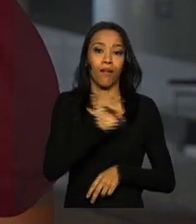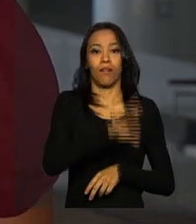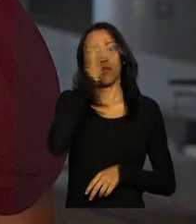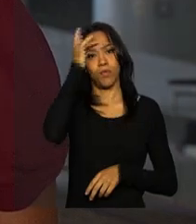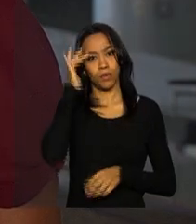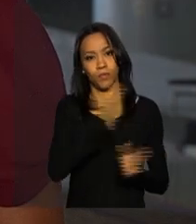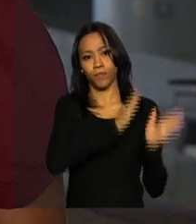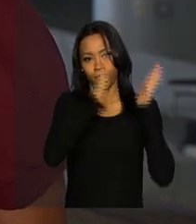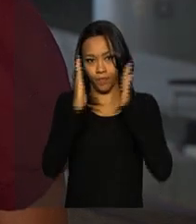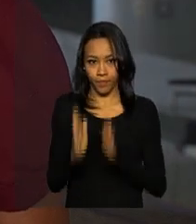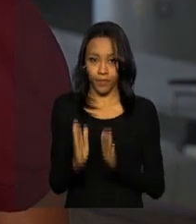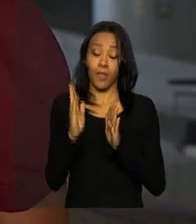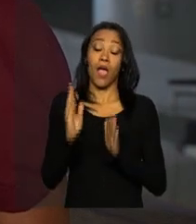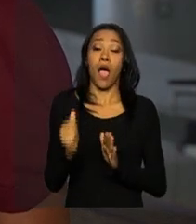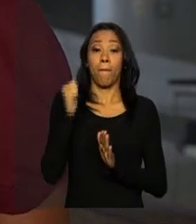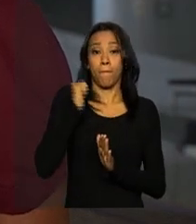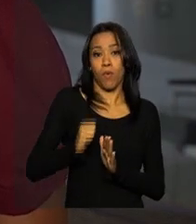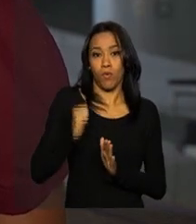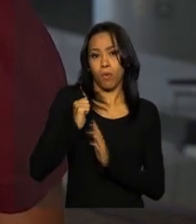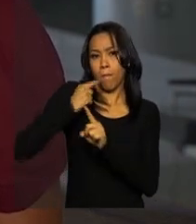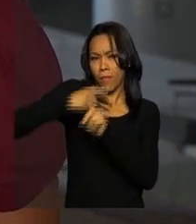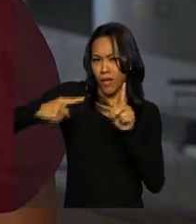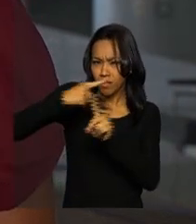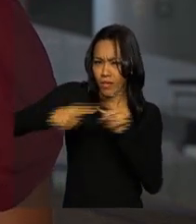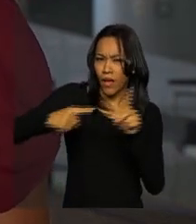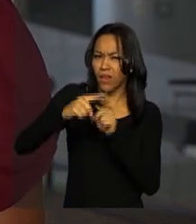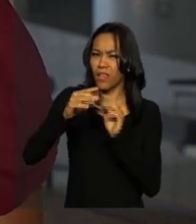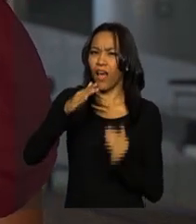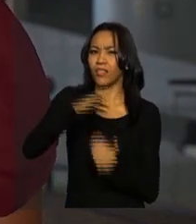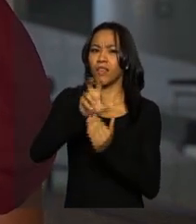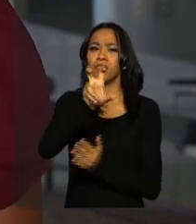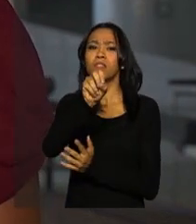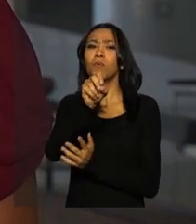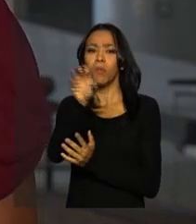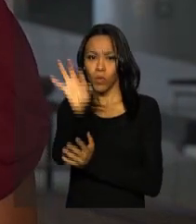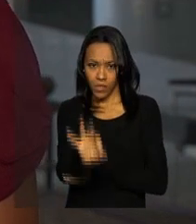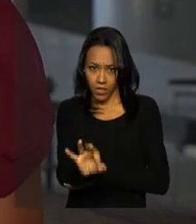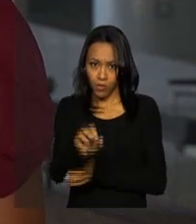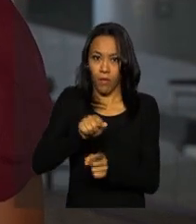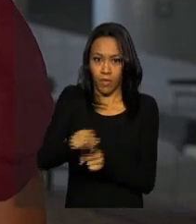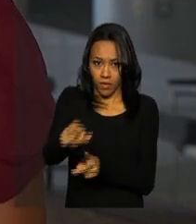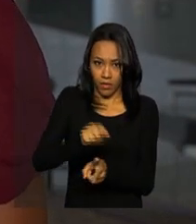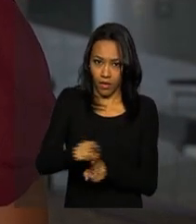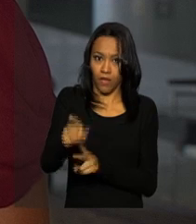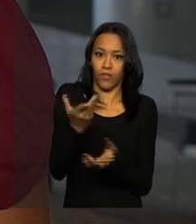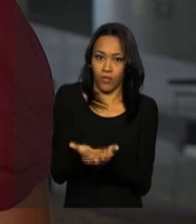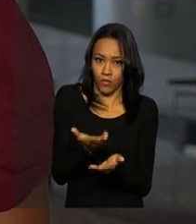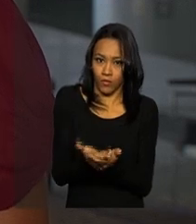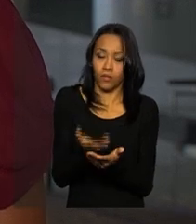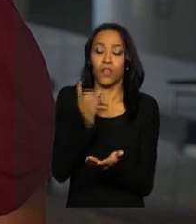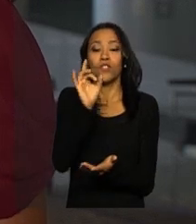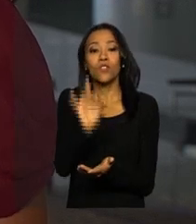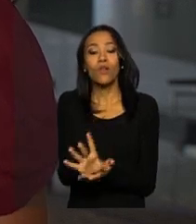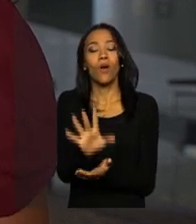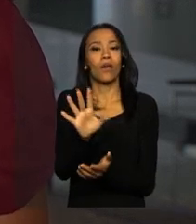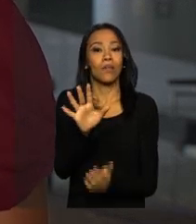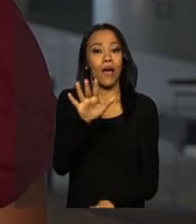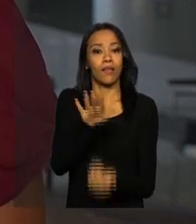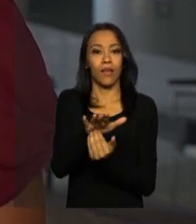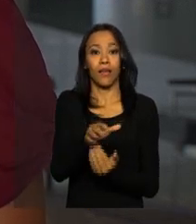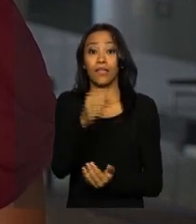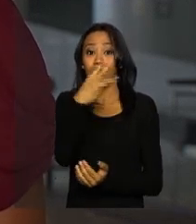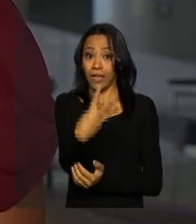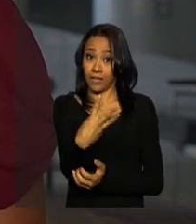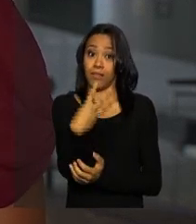para as bolsas parciais, que cobrem até 50% do valor da mensalidade, essa renda deve ser de no máximo três